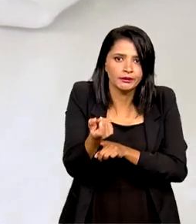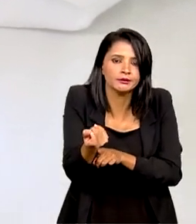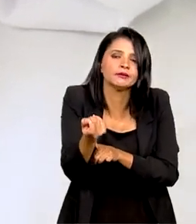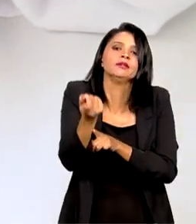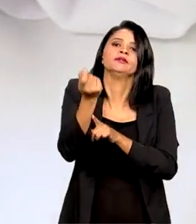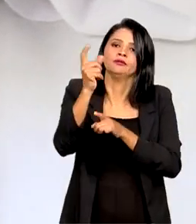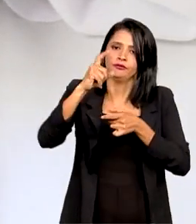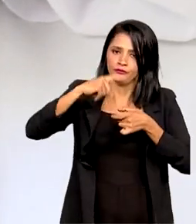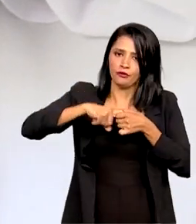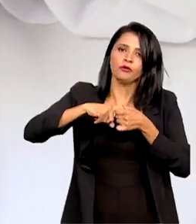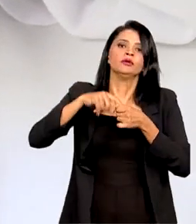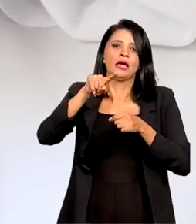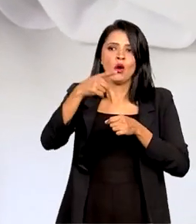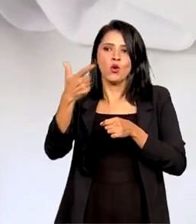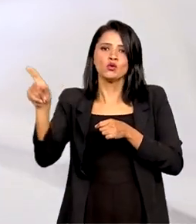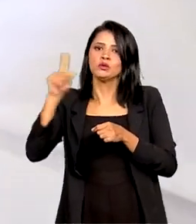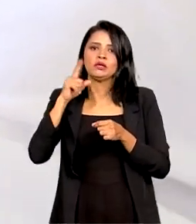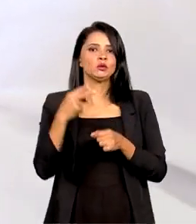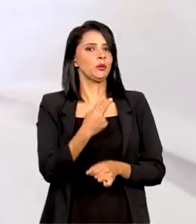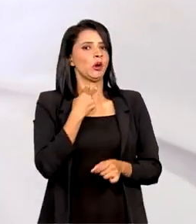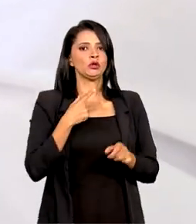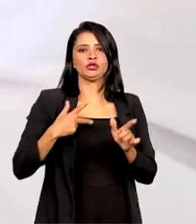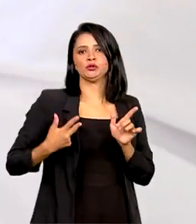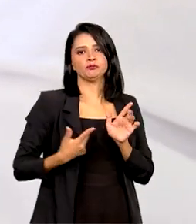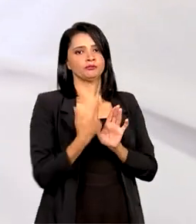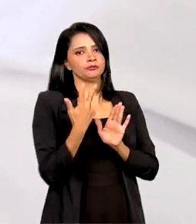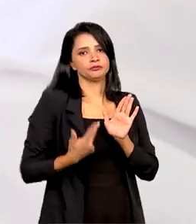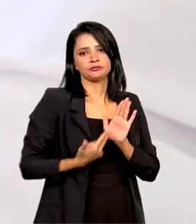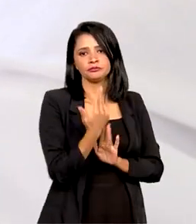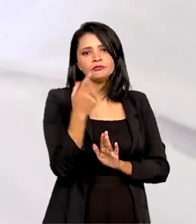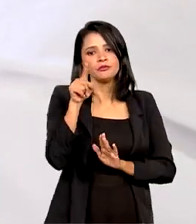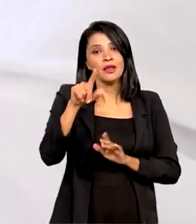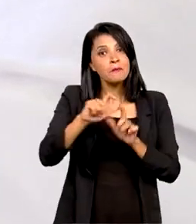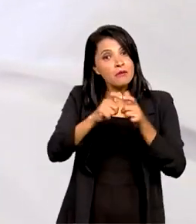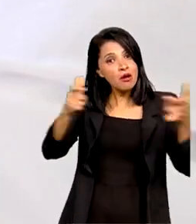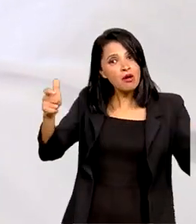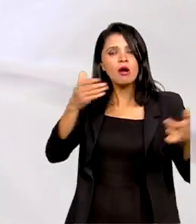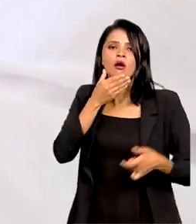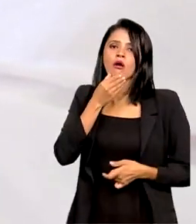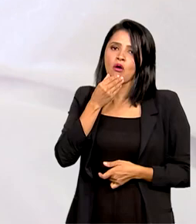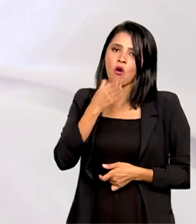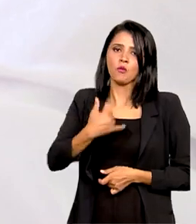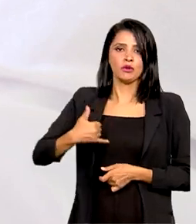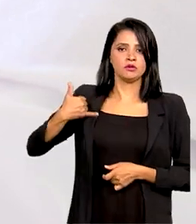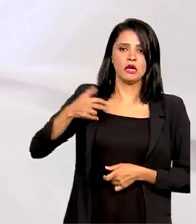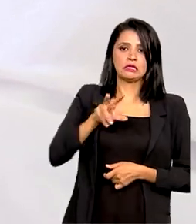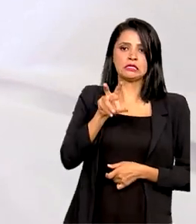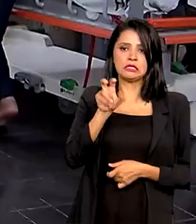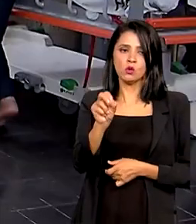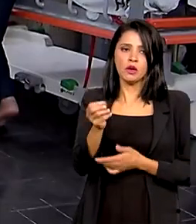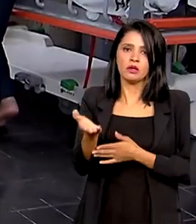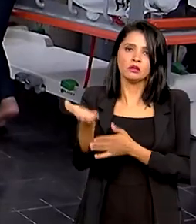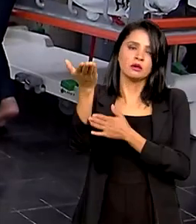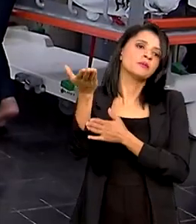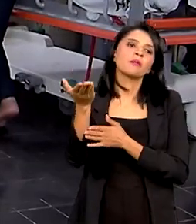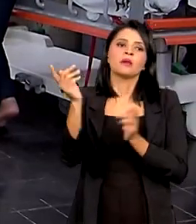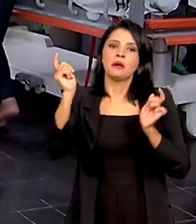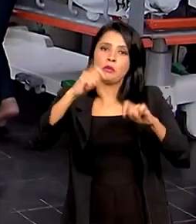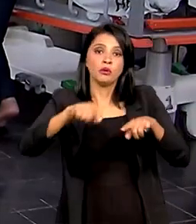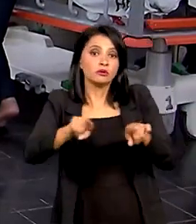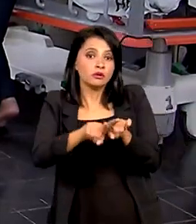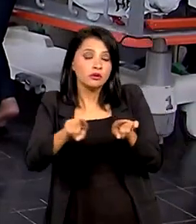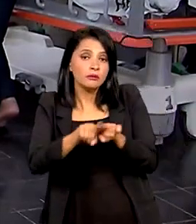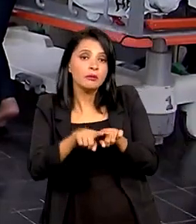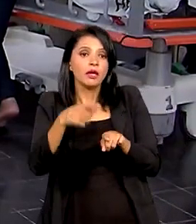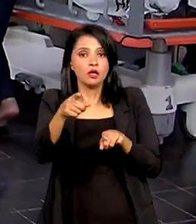não são considerados cirúrgicos. A maior incidência é em homens a partir dos 50 anos, mas pode atingir